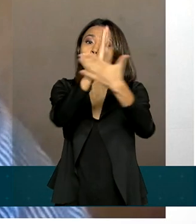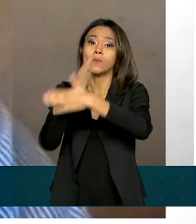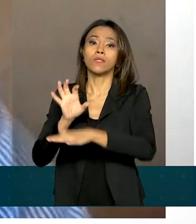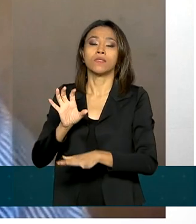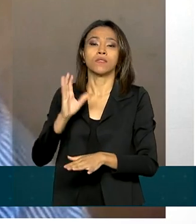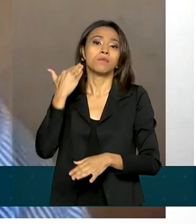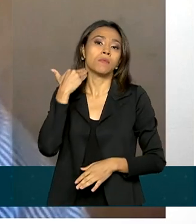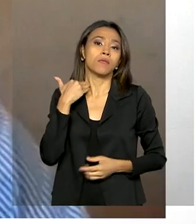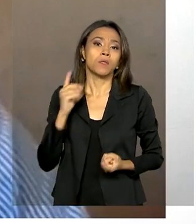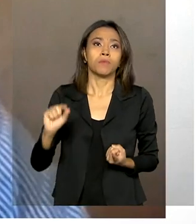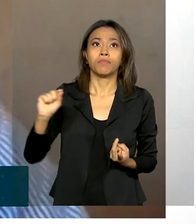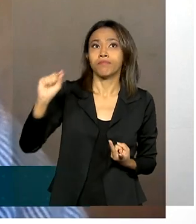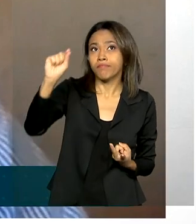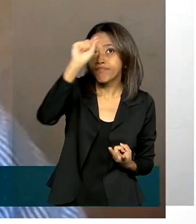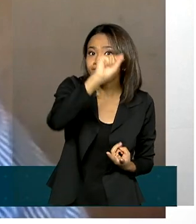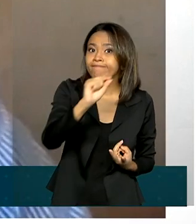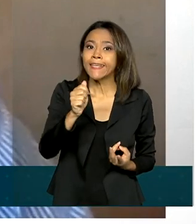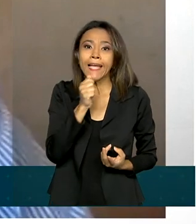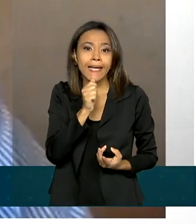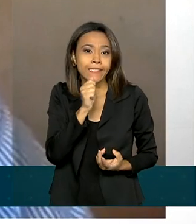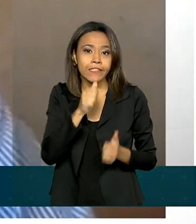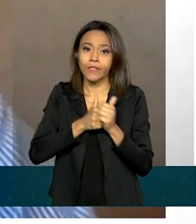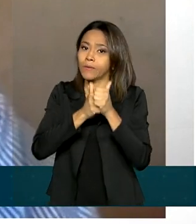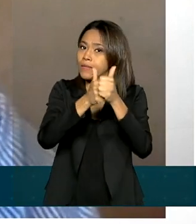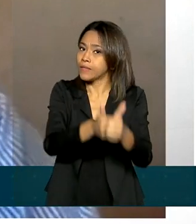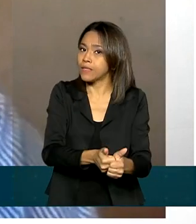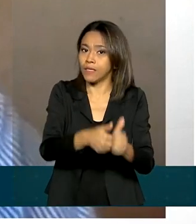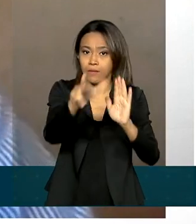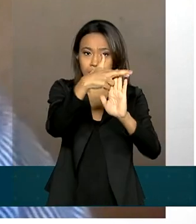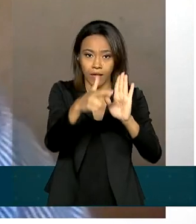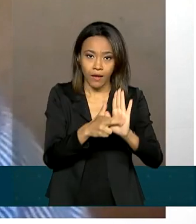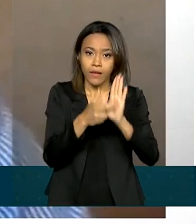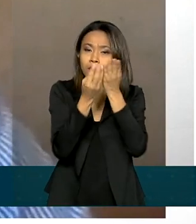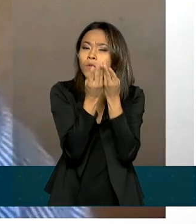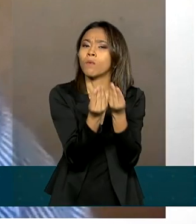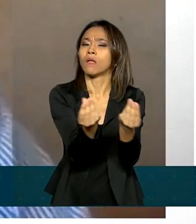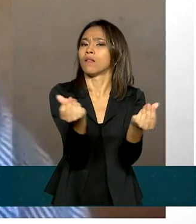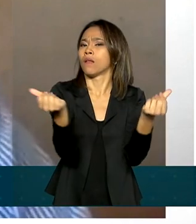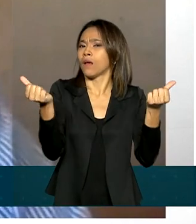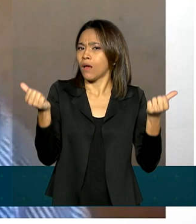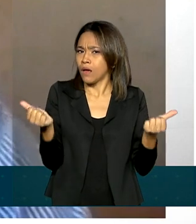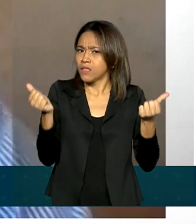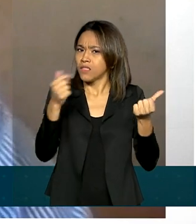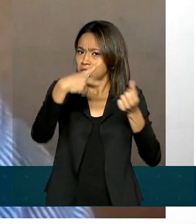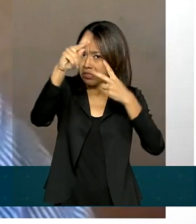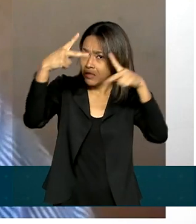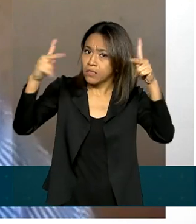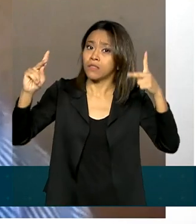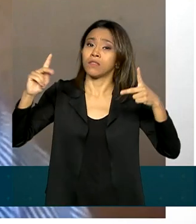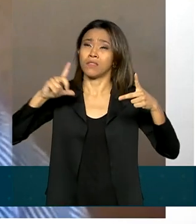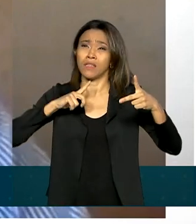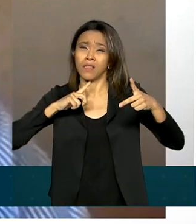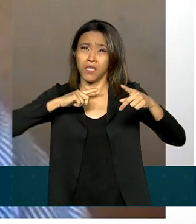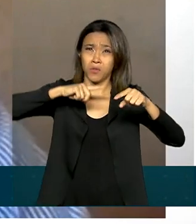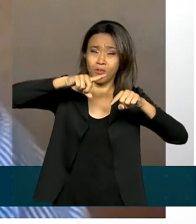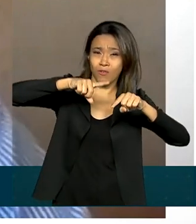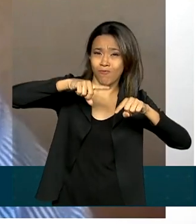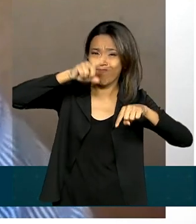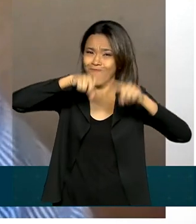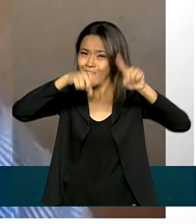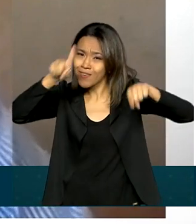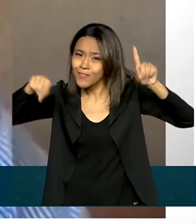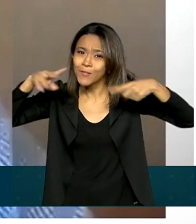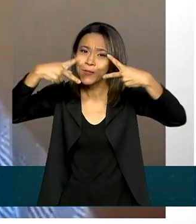estejam operando dentro dos parâmetros de qualidade, ou que estejam ainda sofrendo instabilidade nos seus